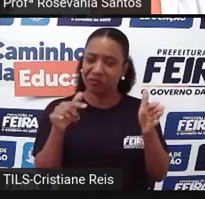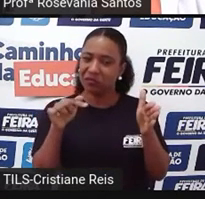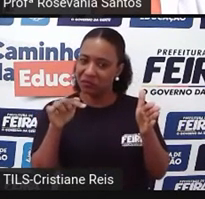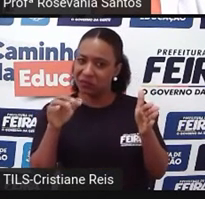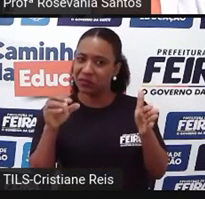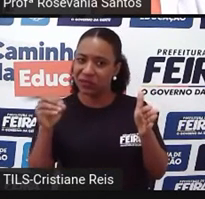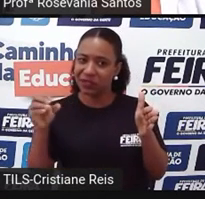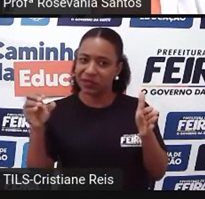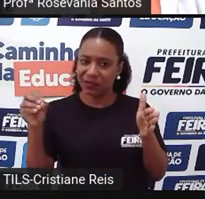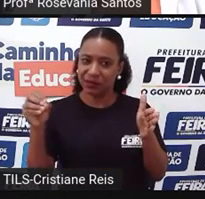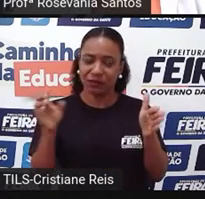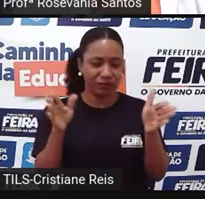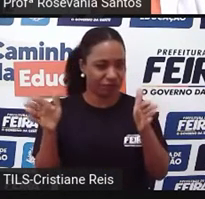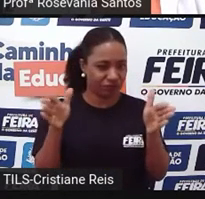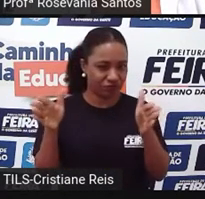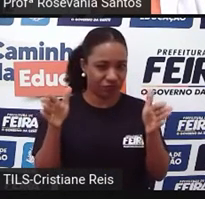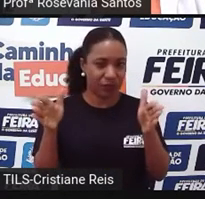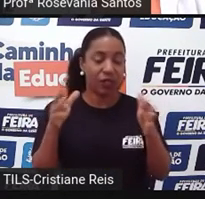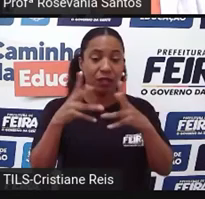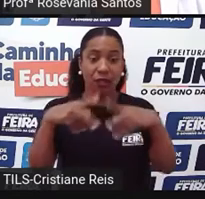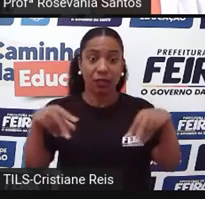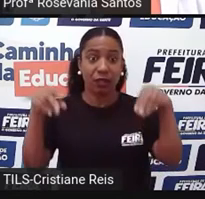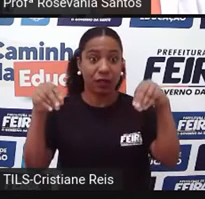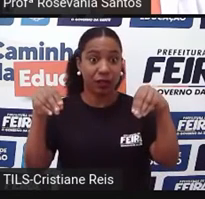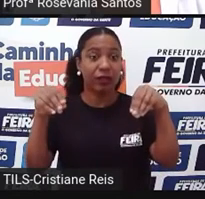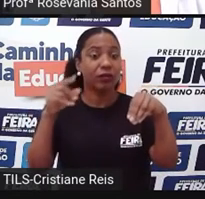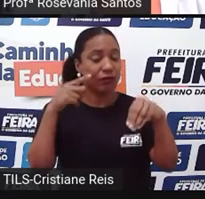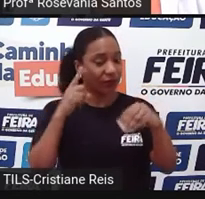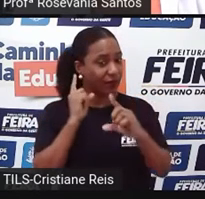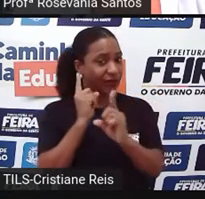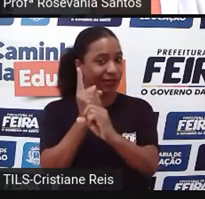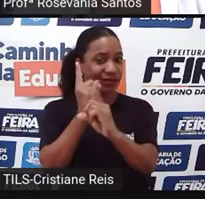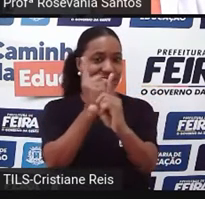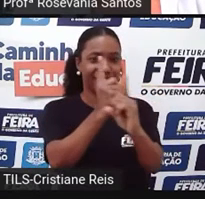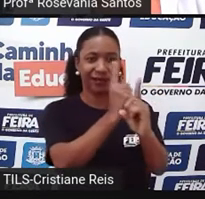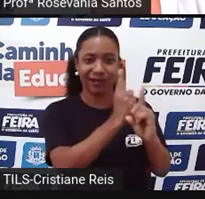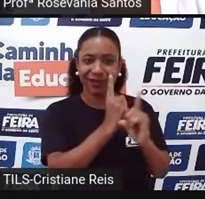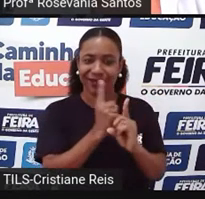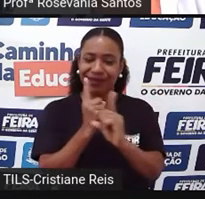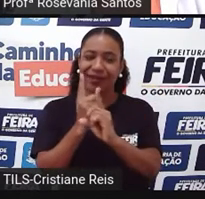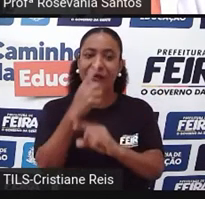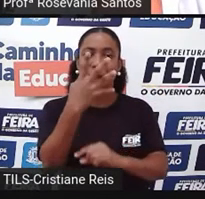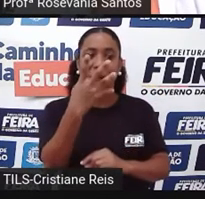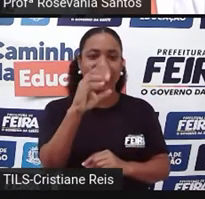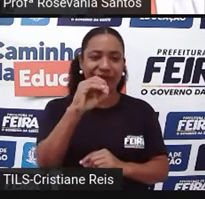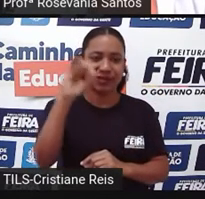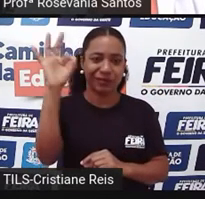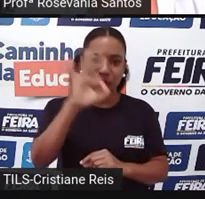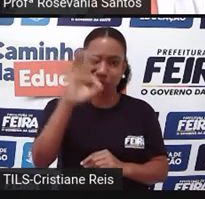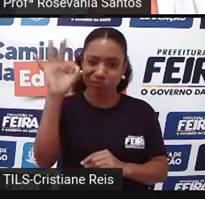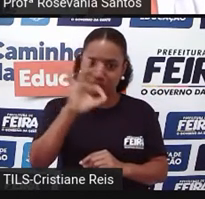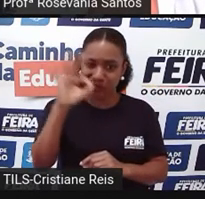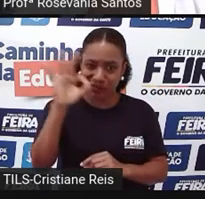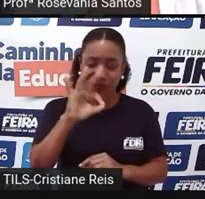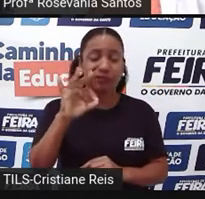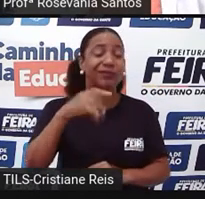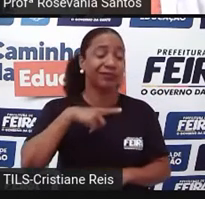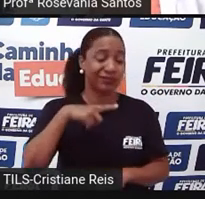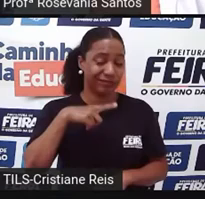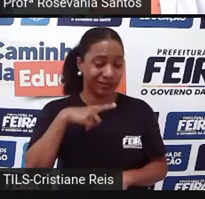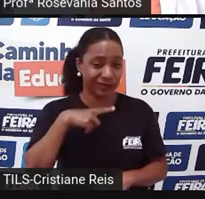a gente ainda vai encontrar muitos terrenos aí. Mas mais de quarenta por cento deles são terras bem baixas mesmo, né.